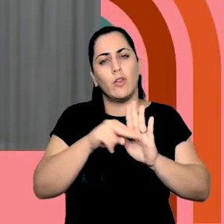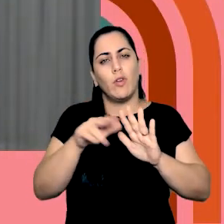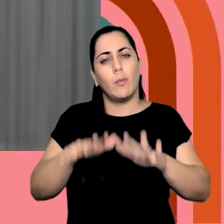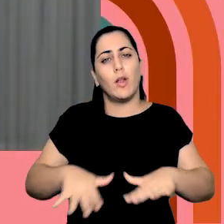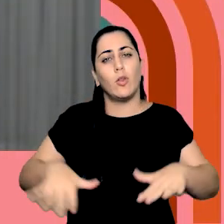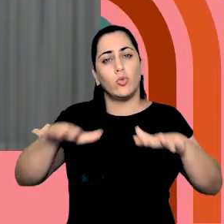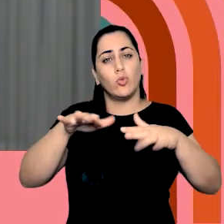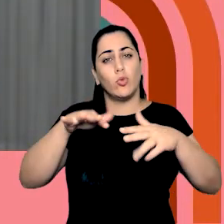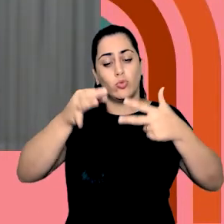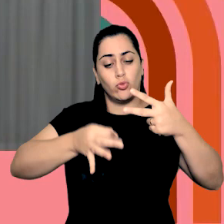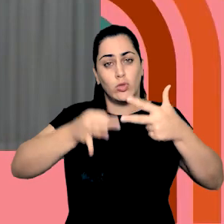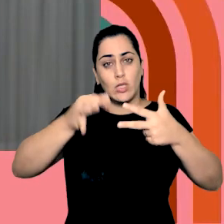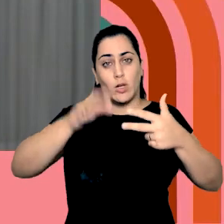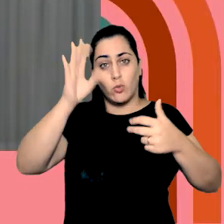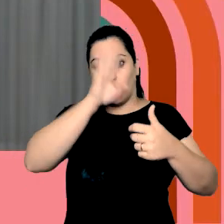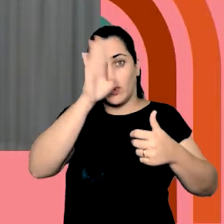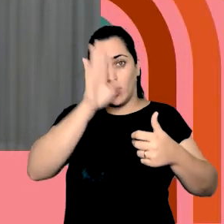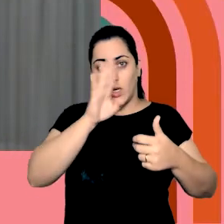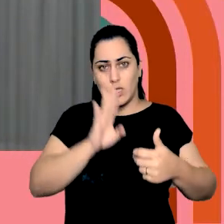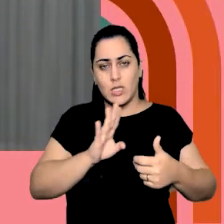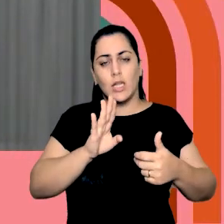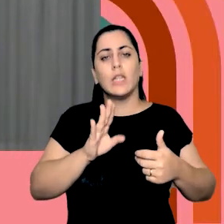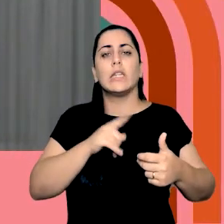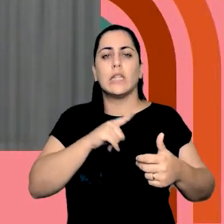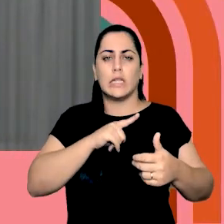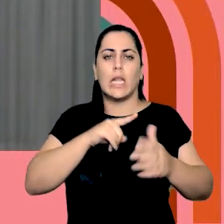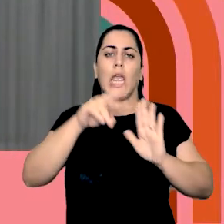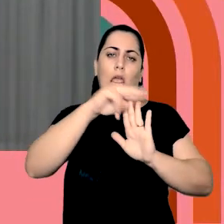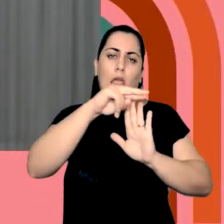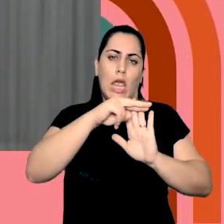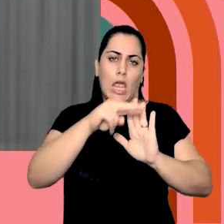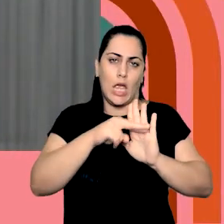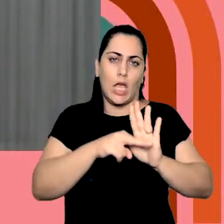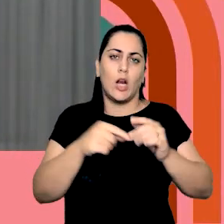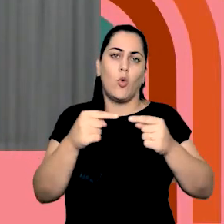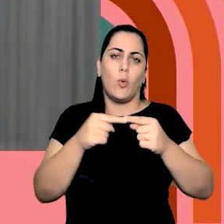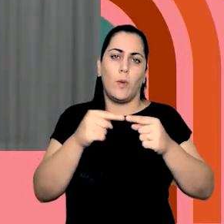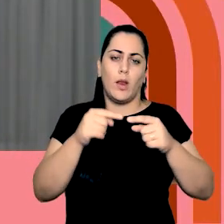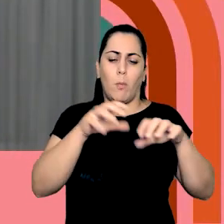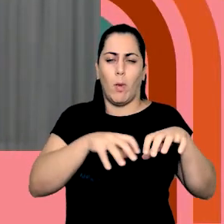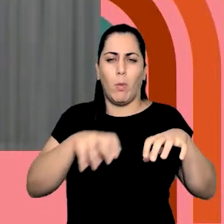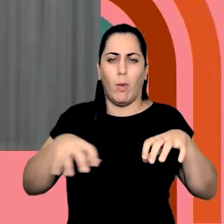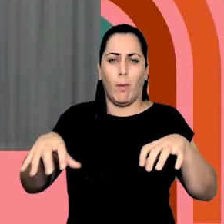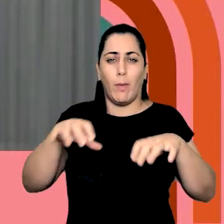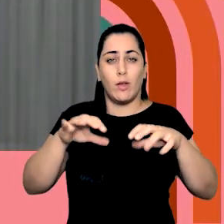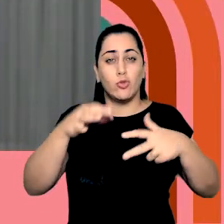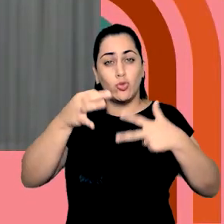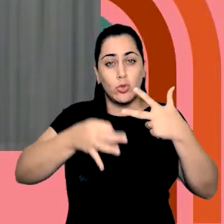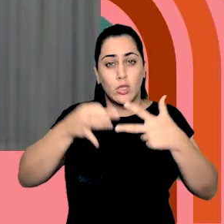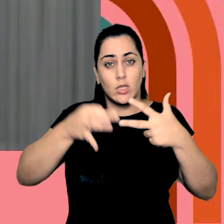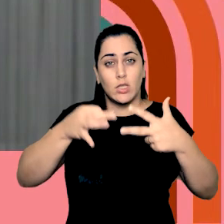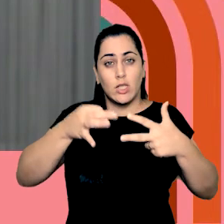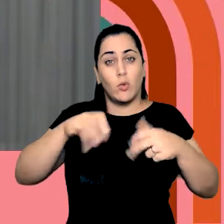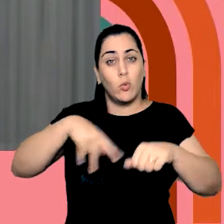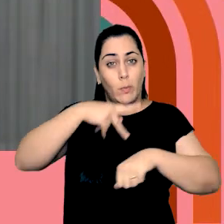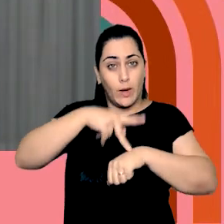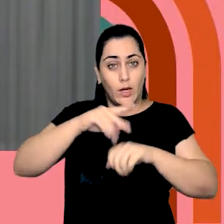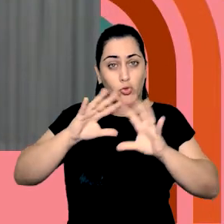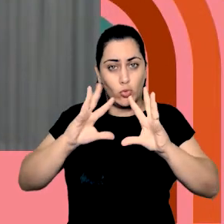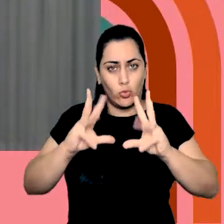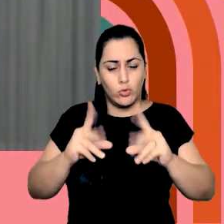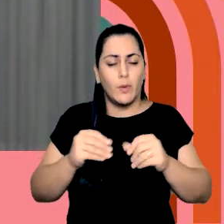todo o Poder Judiciário do Brasil, então ele edita regras que valem para todos os órgãos do Poder Judiciário no país,